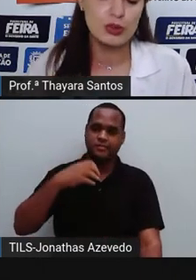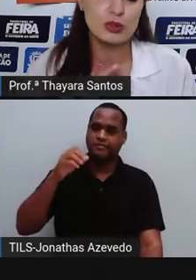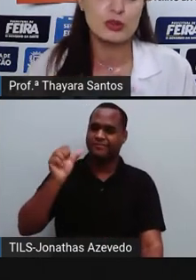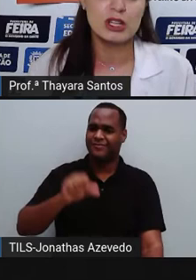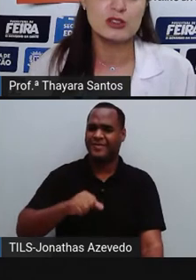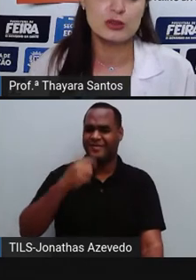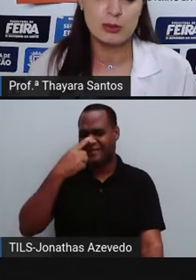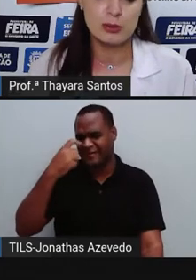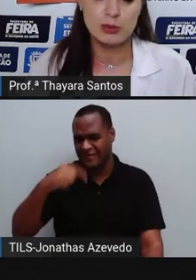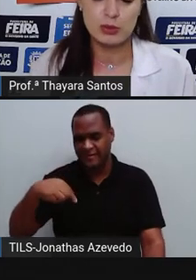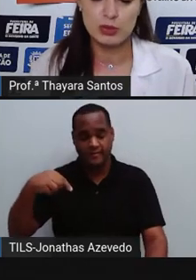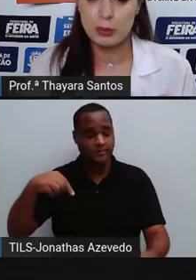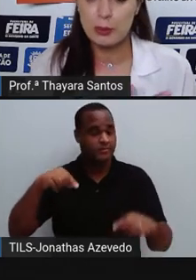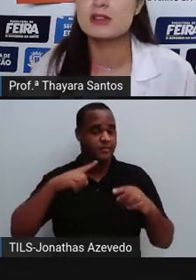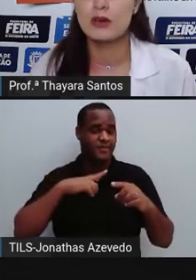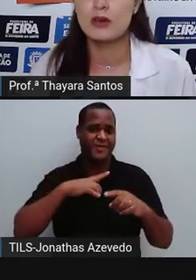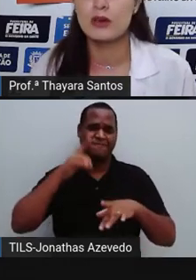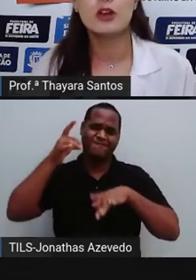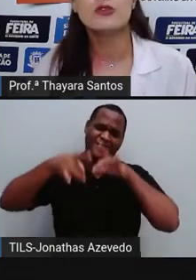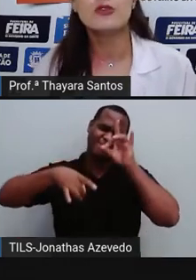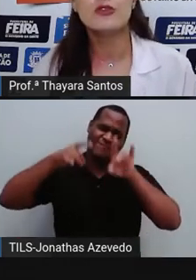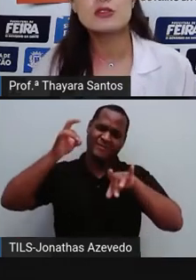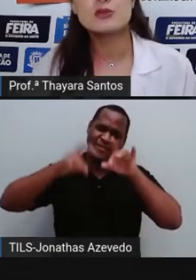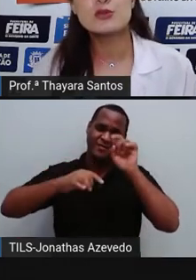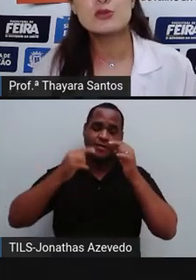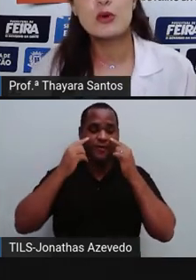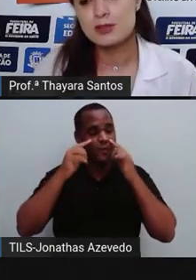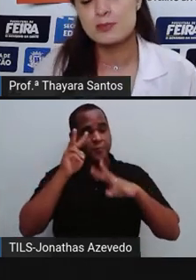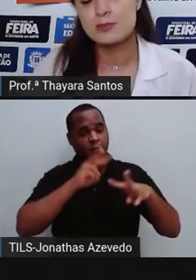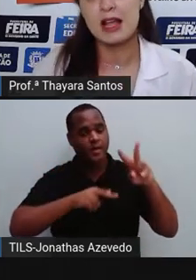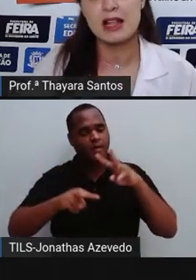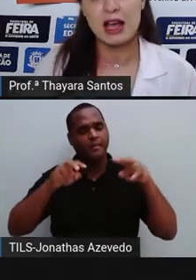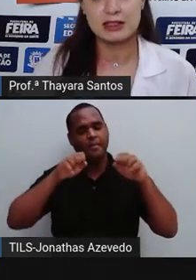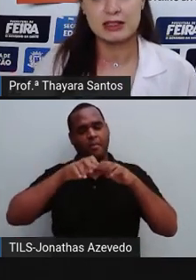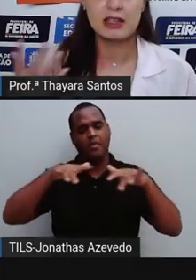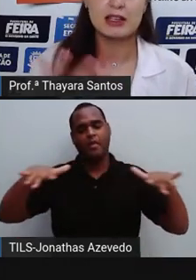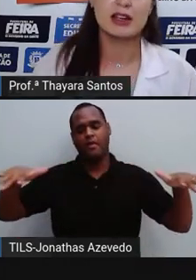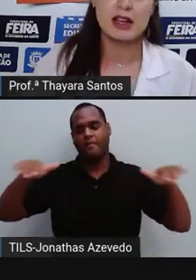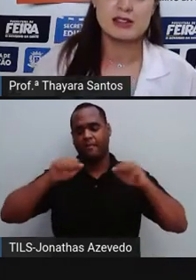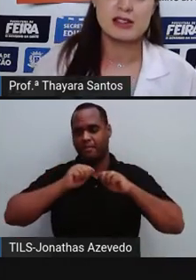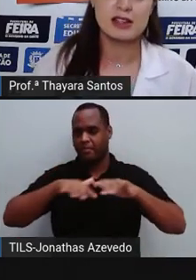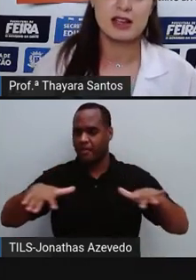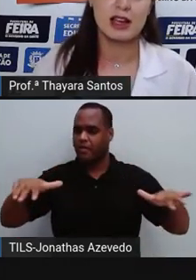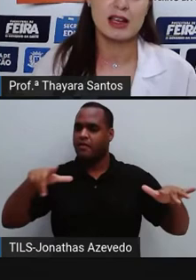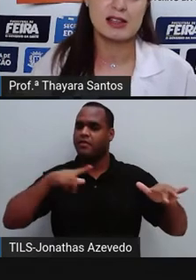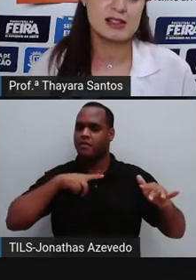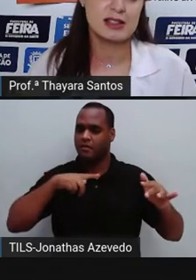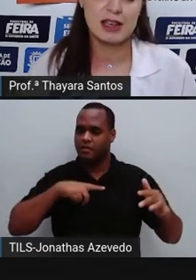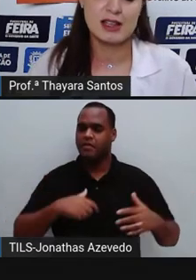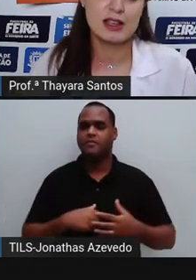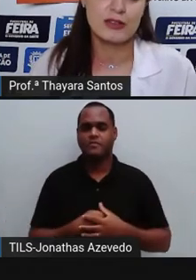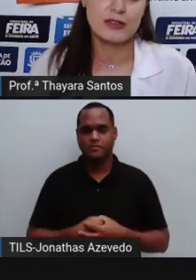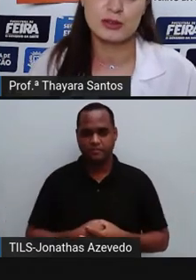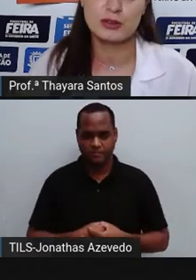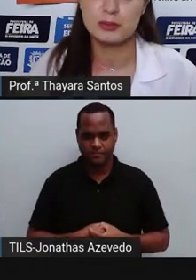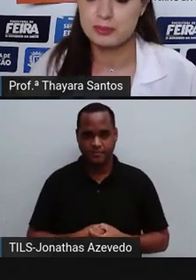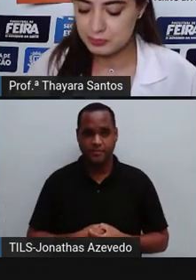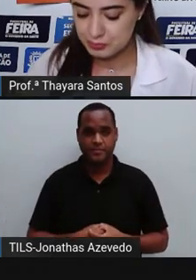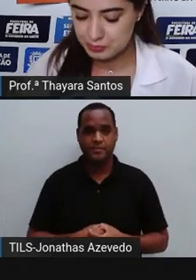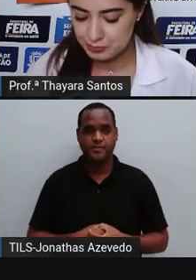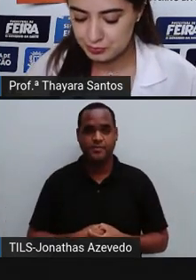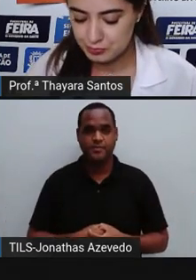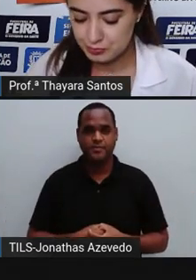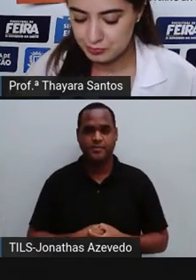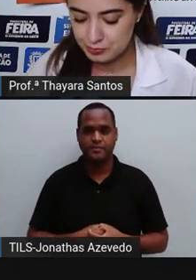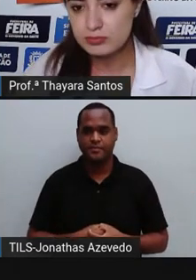Muito, muito lixo, muita poluição visual espalhada graças a esse evento.